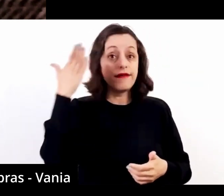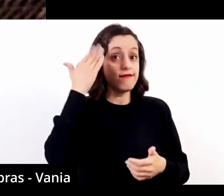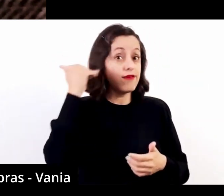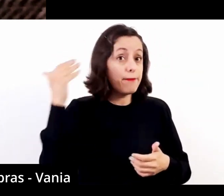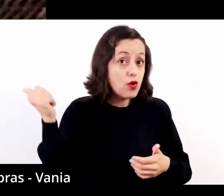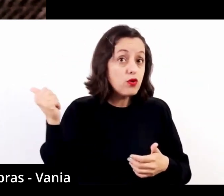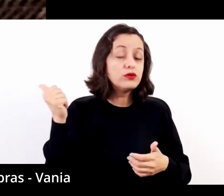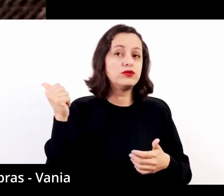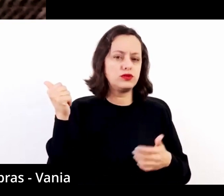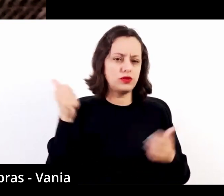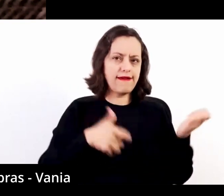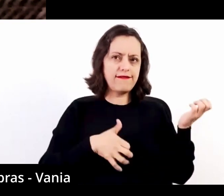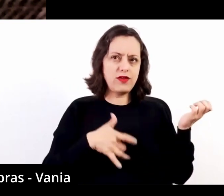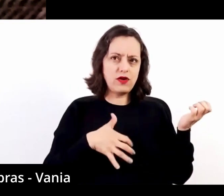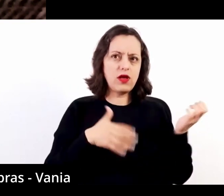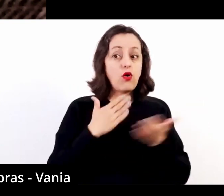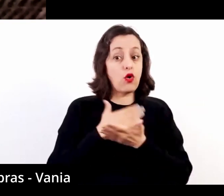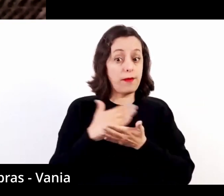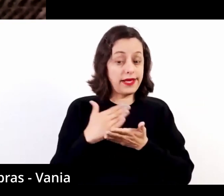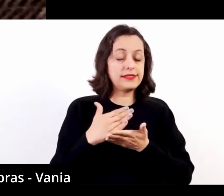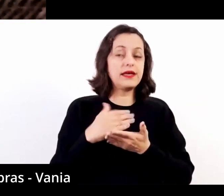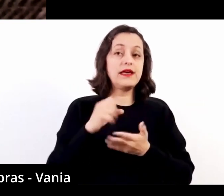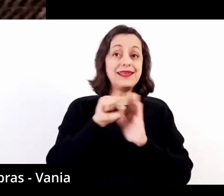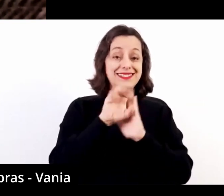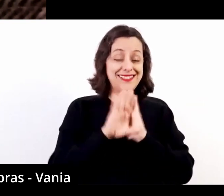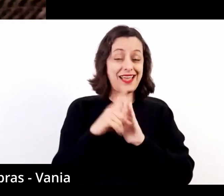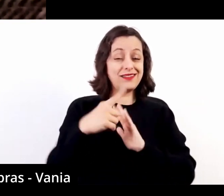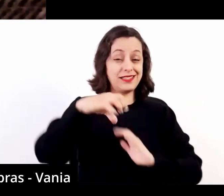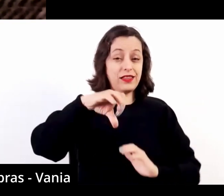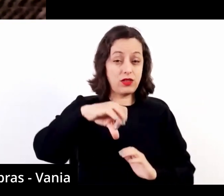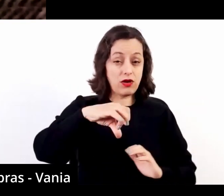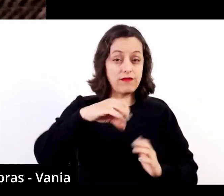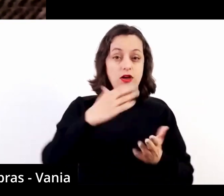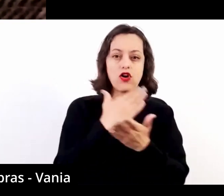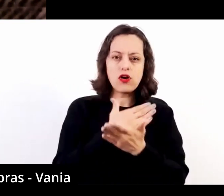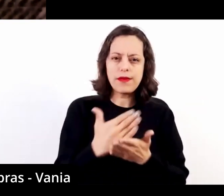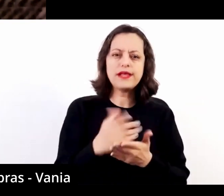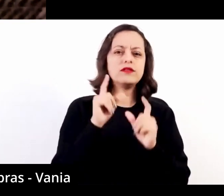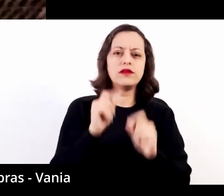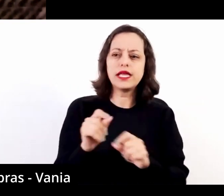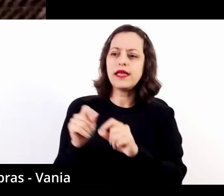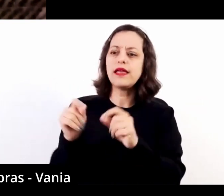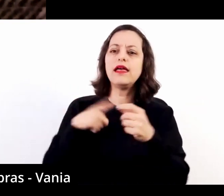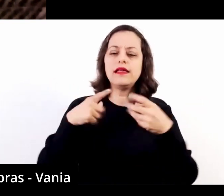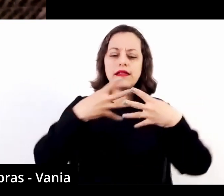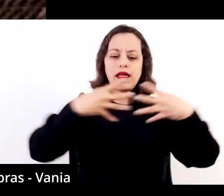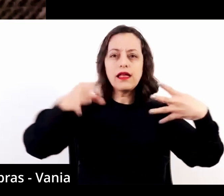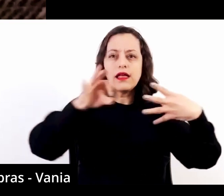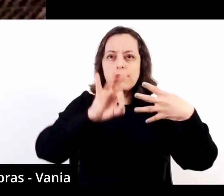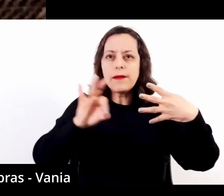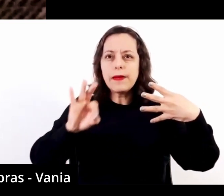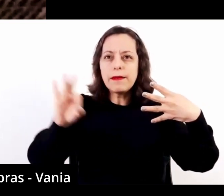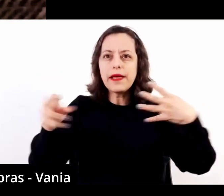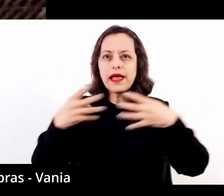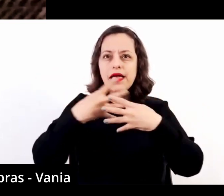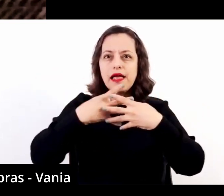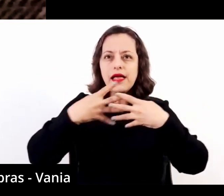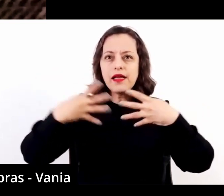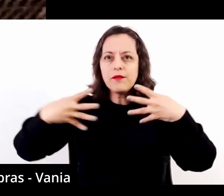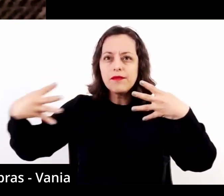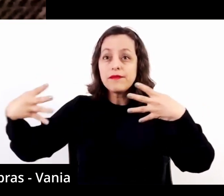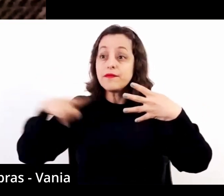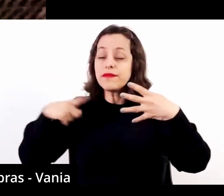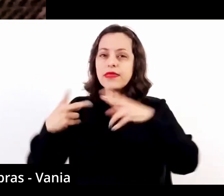históricos do violão, desde o século XIX, se dedicaram à tarefa de transcrever. E os nomes que você